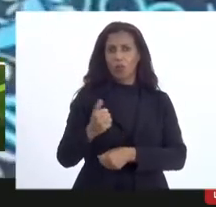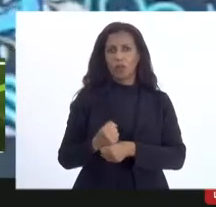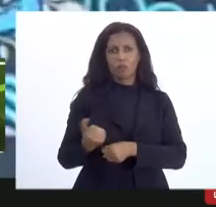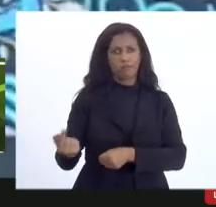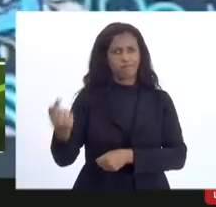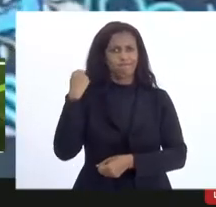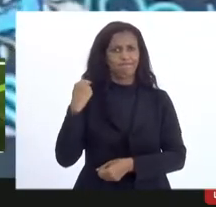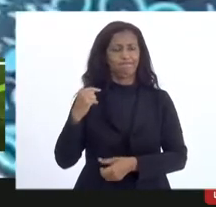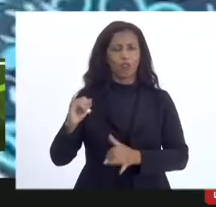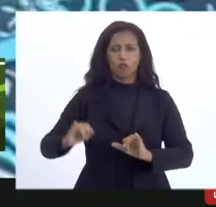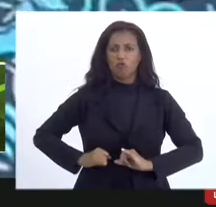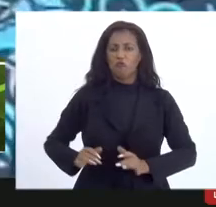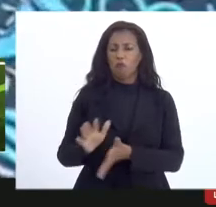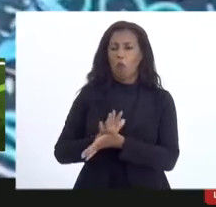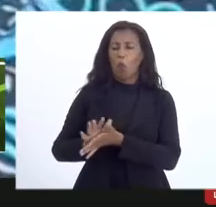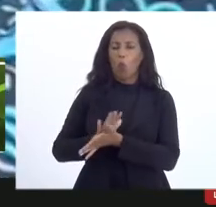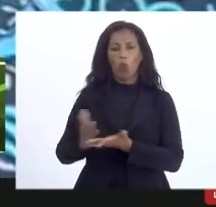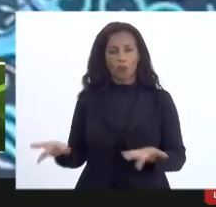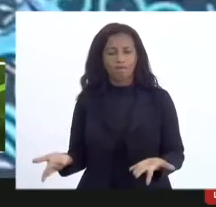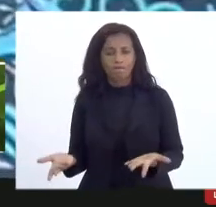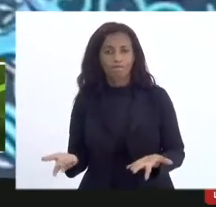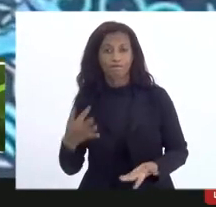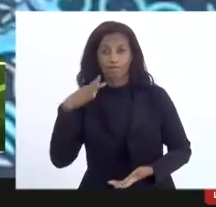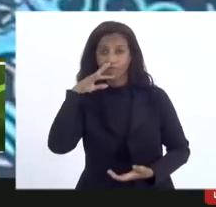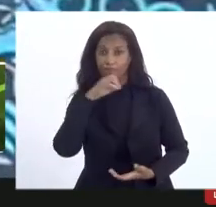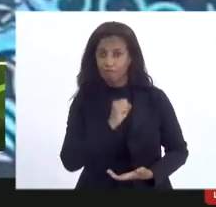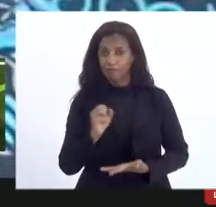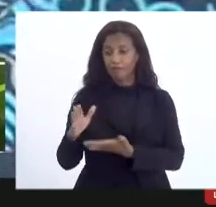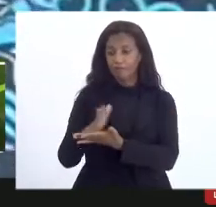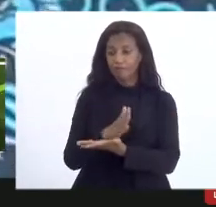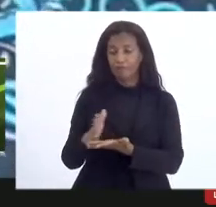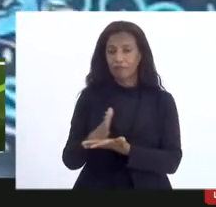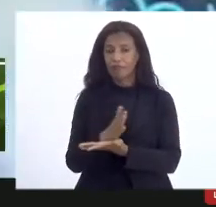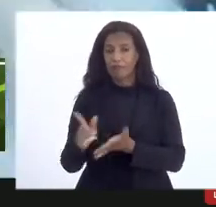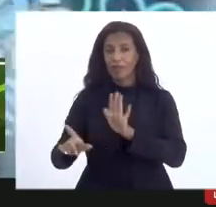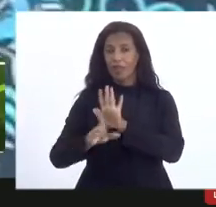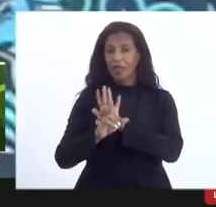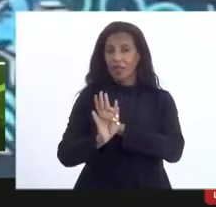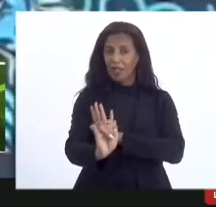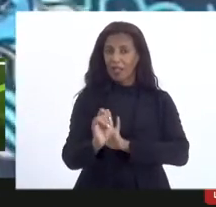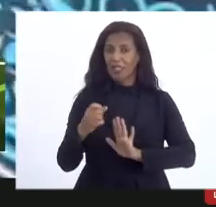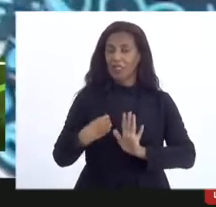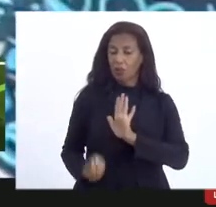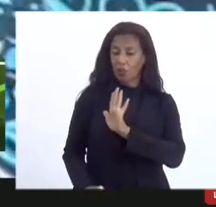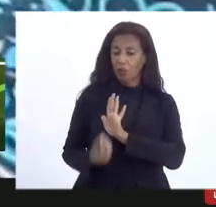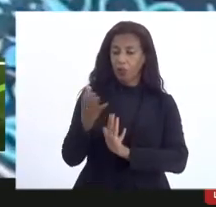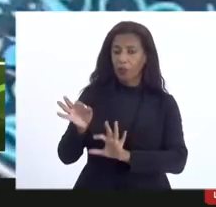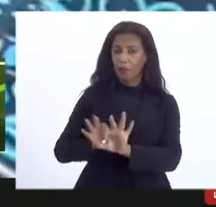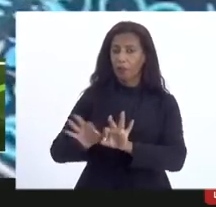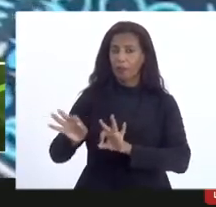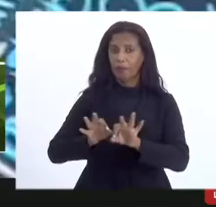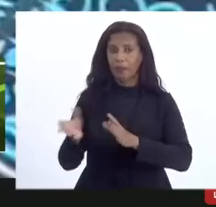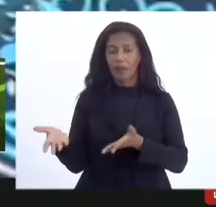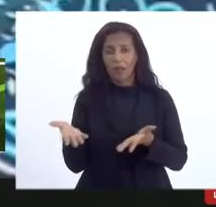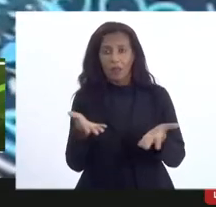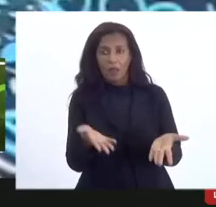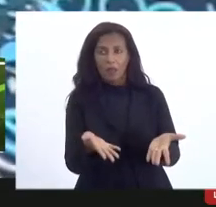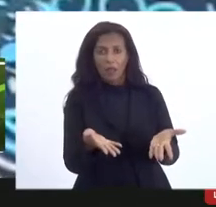não sofreu nenhum tipo de penalidade então a gente percebe que a maioria das leis que tem sido feitas elas são para